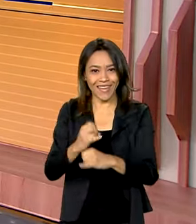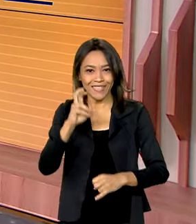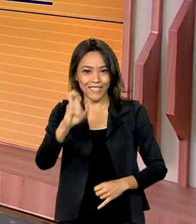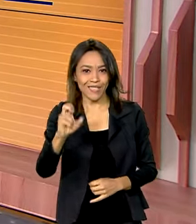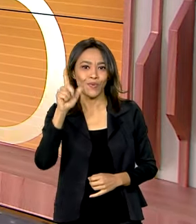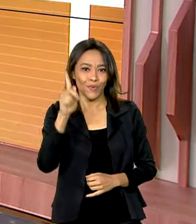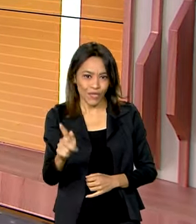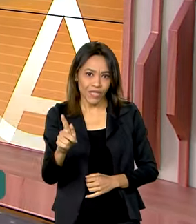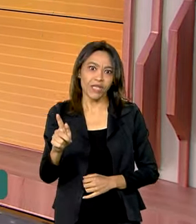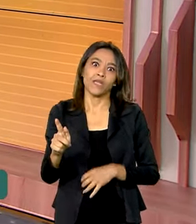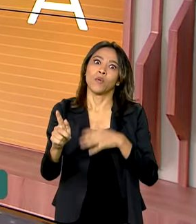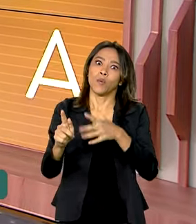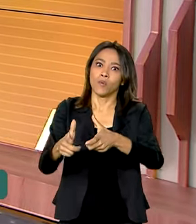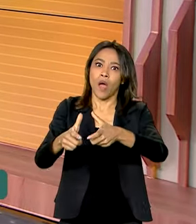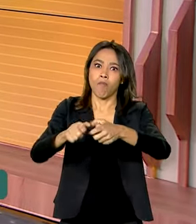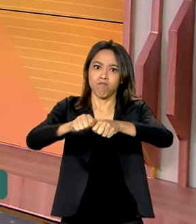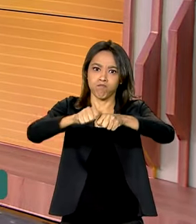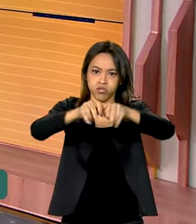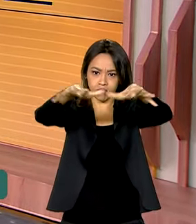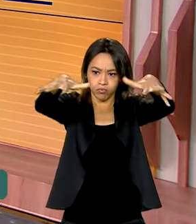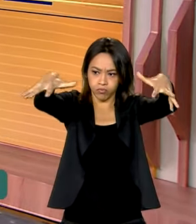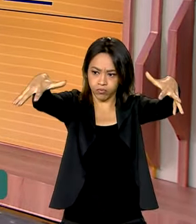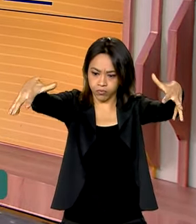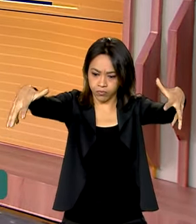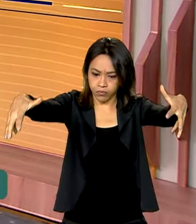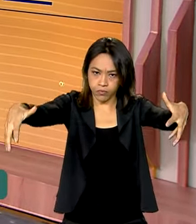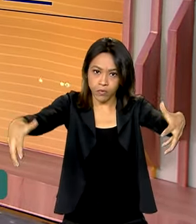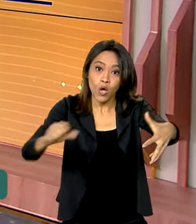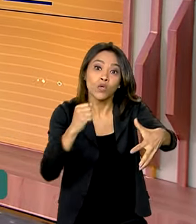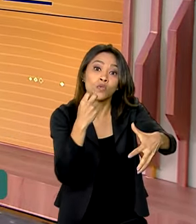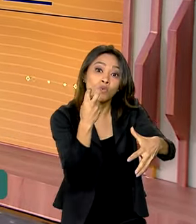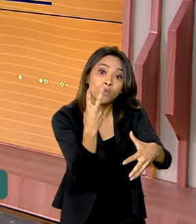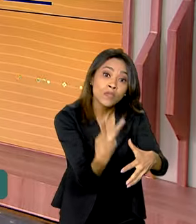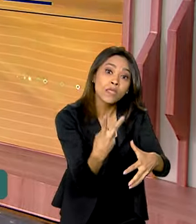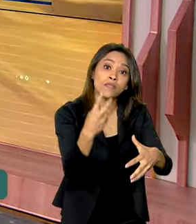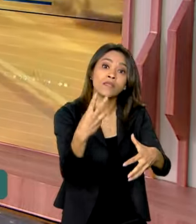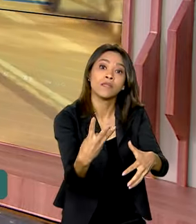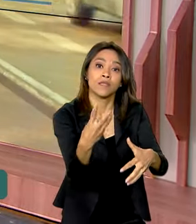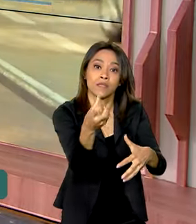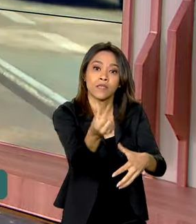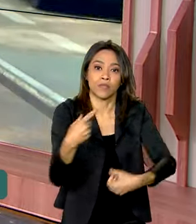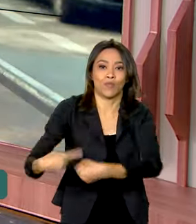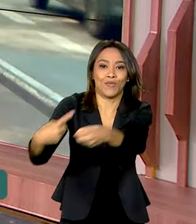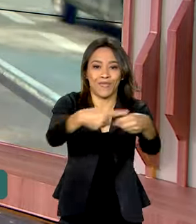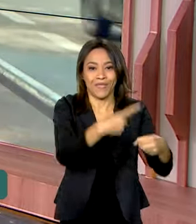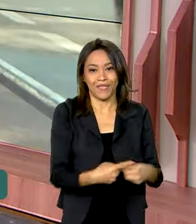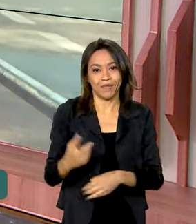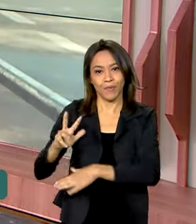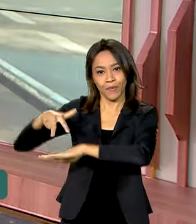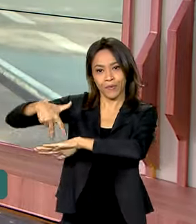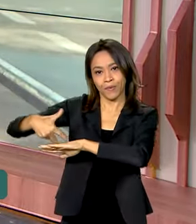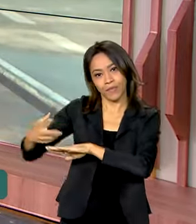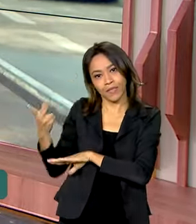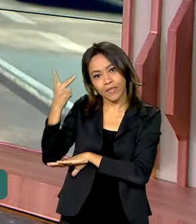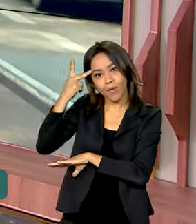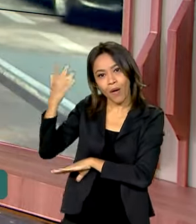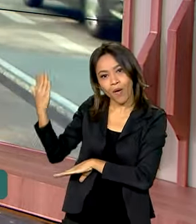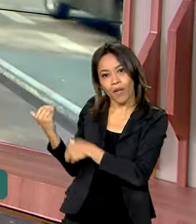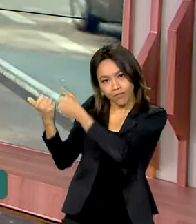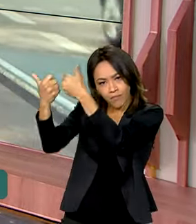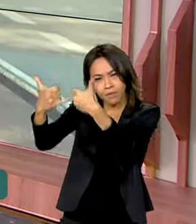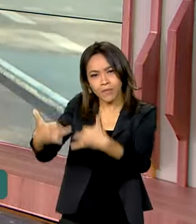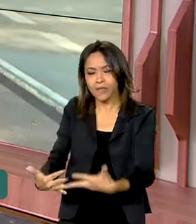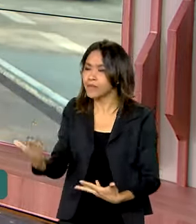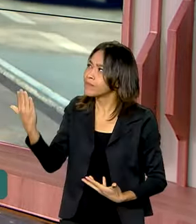ampliada e poderá chegar a mais 236 municípios. De São Paulo, o repórter Dimas Soldi tem as